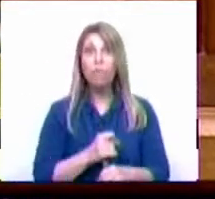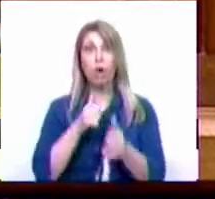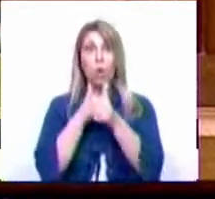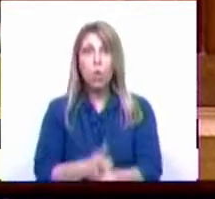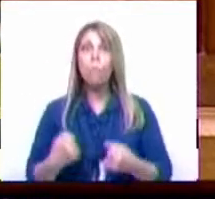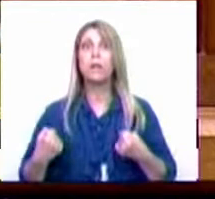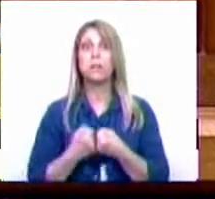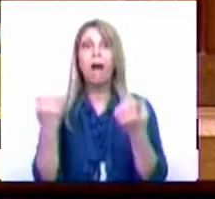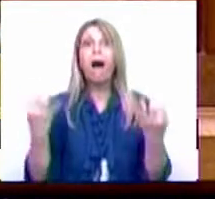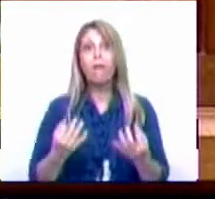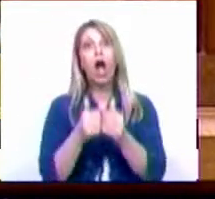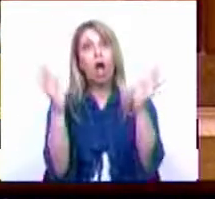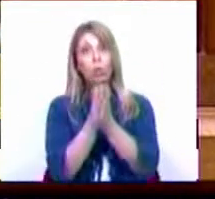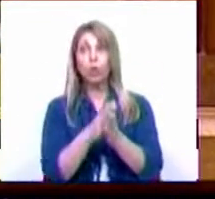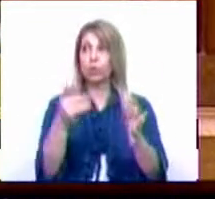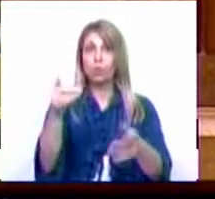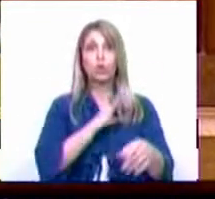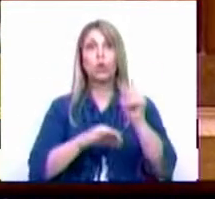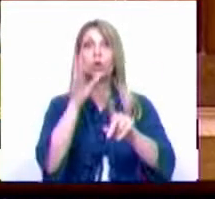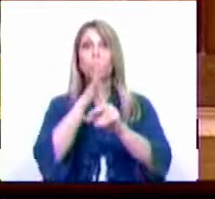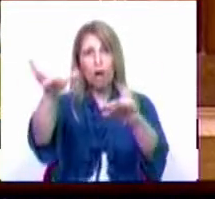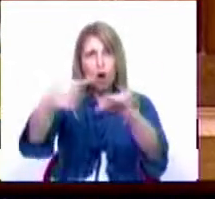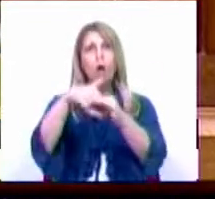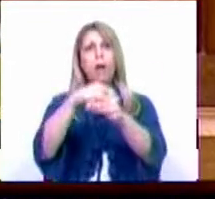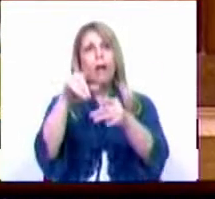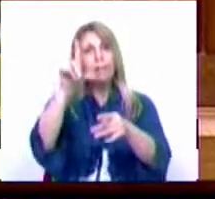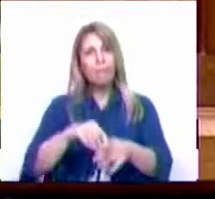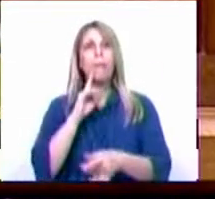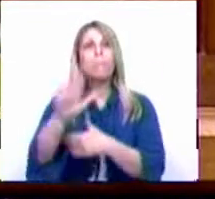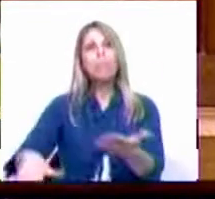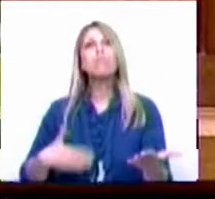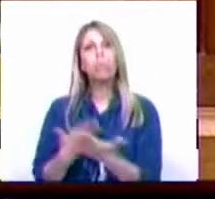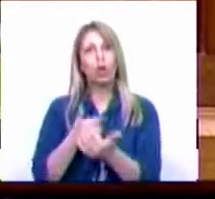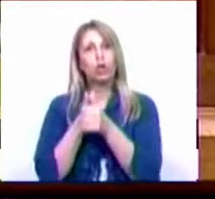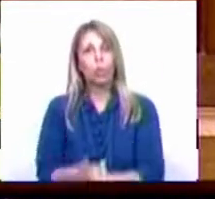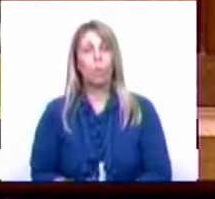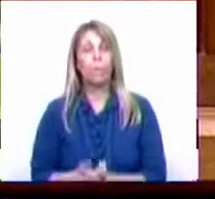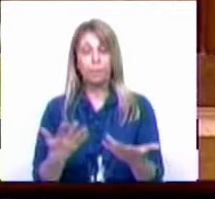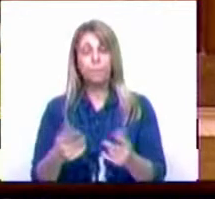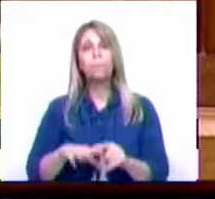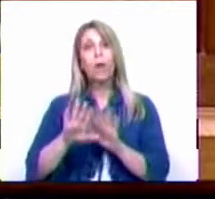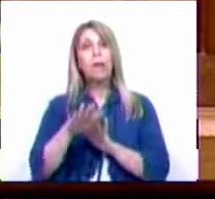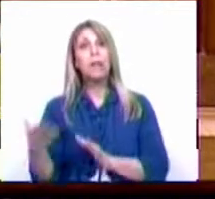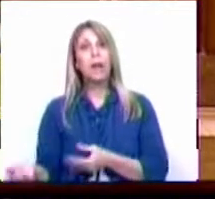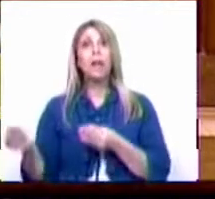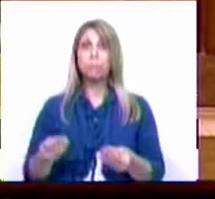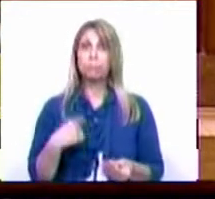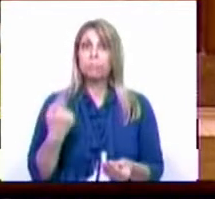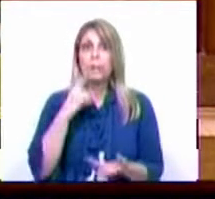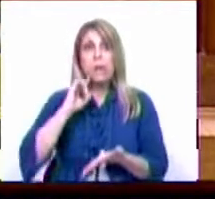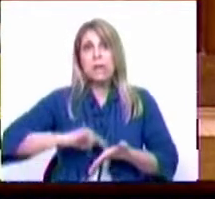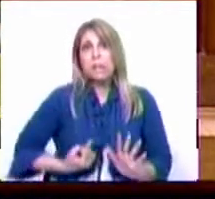deputados a poderem aderir a esta proposta. Perante este elenco de certezas da direita, que para nós é um elenco de necessidade de sermos humildes,